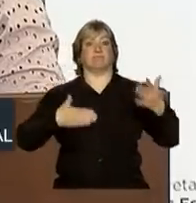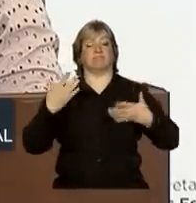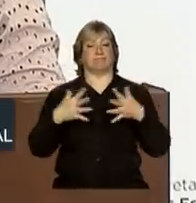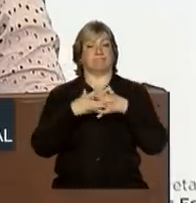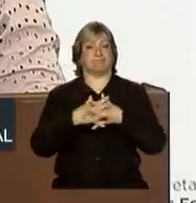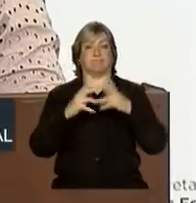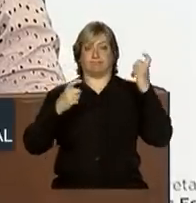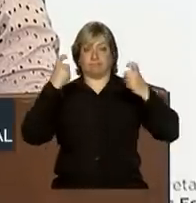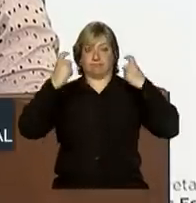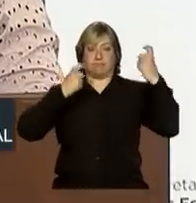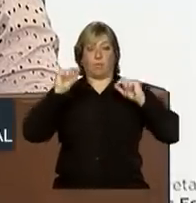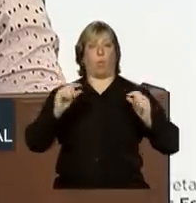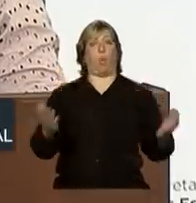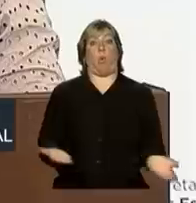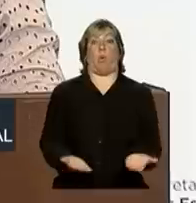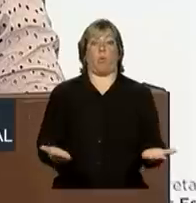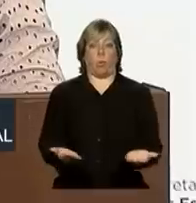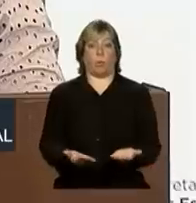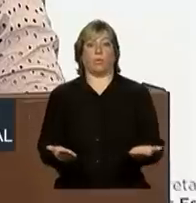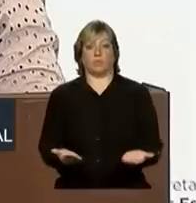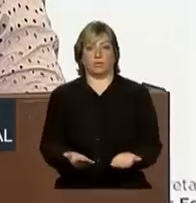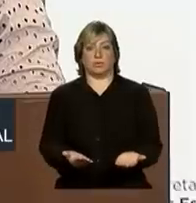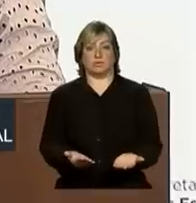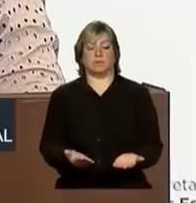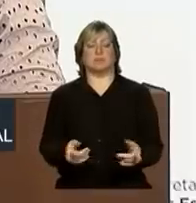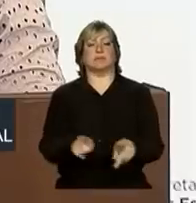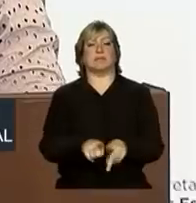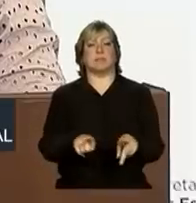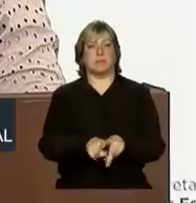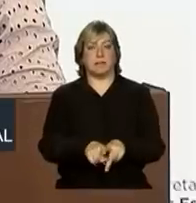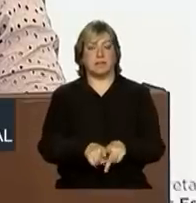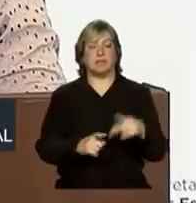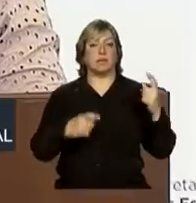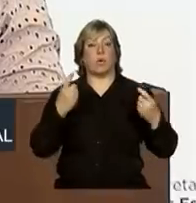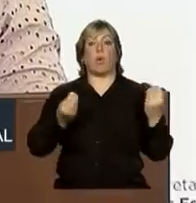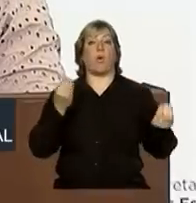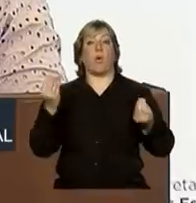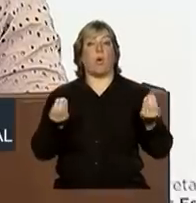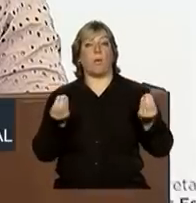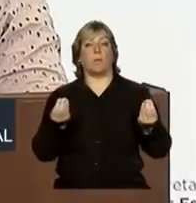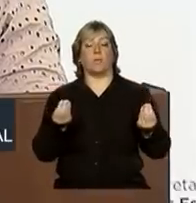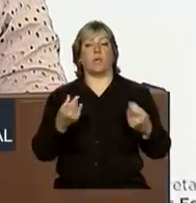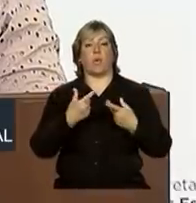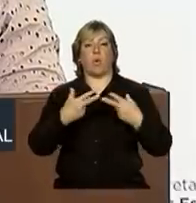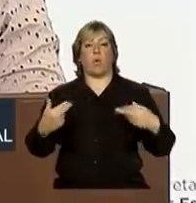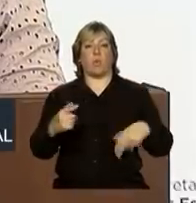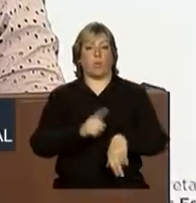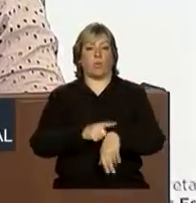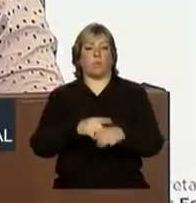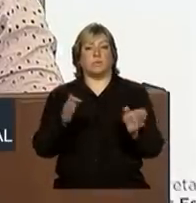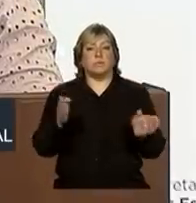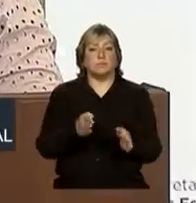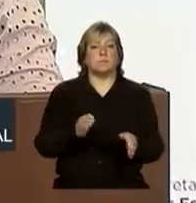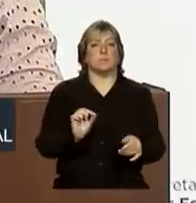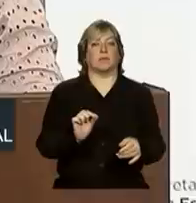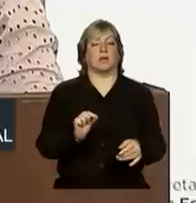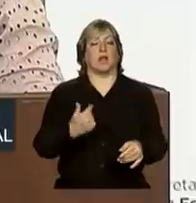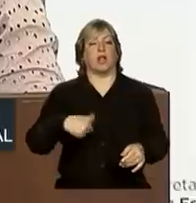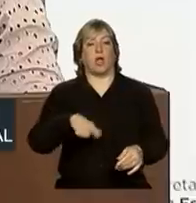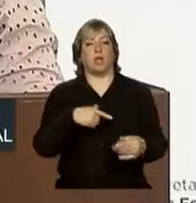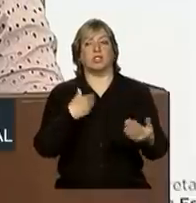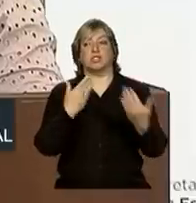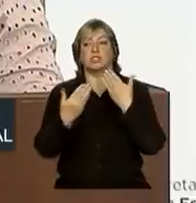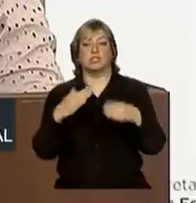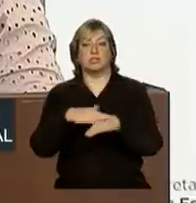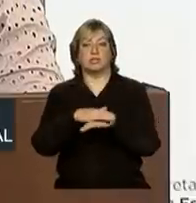preocupações com o presente, com as tendências de curto prazo, tendo que dialogar com a nossa